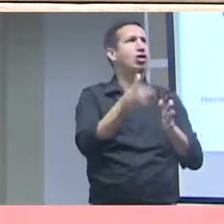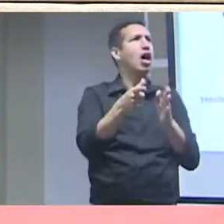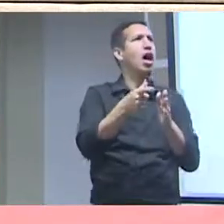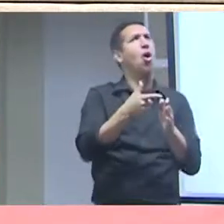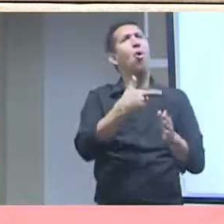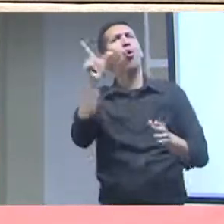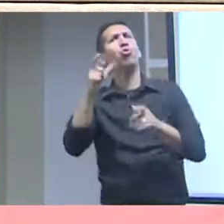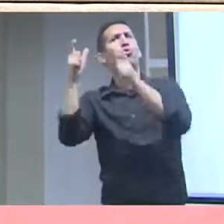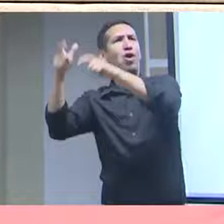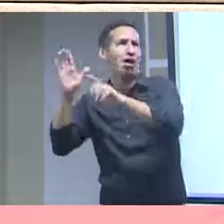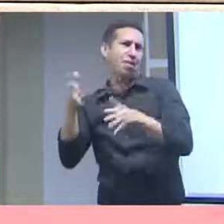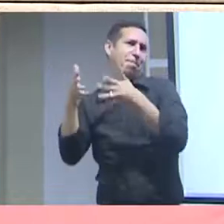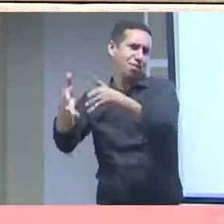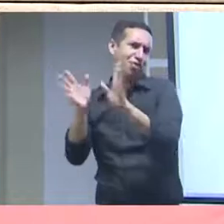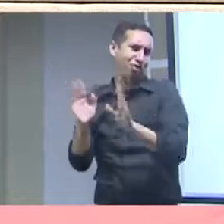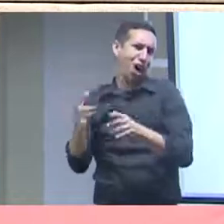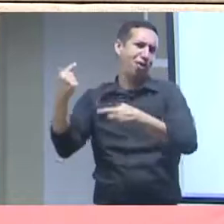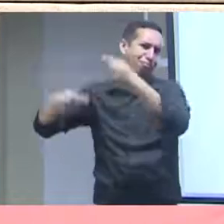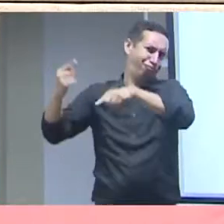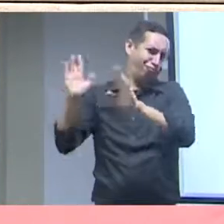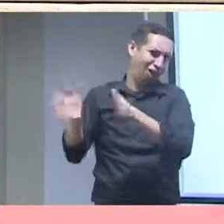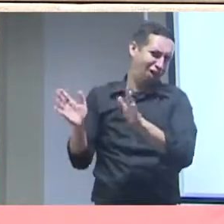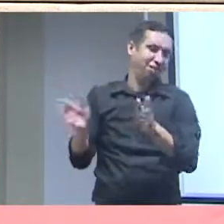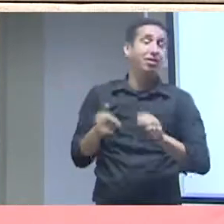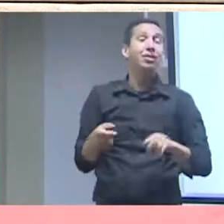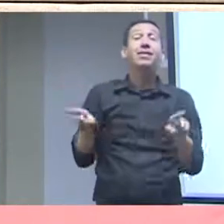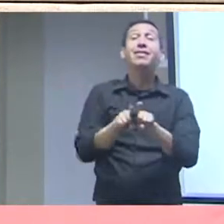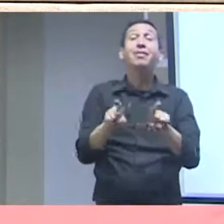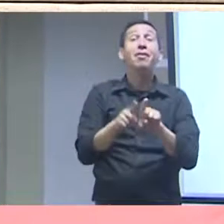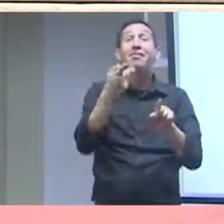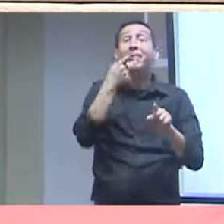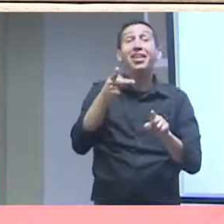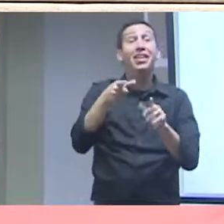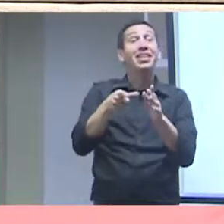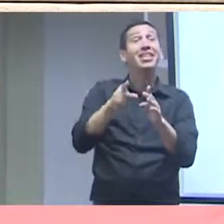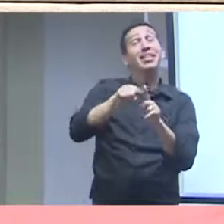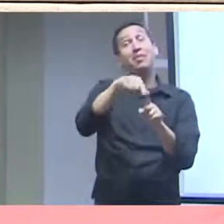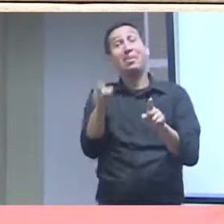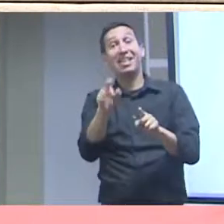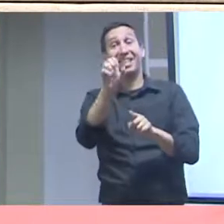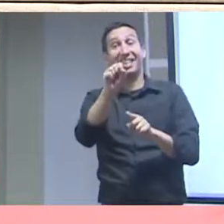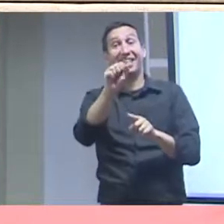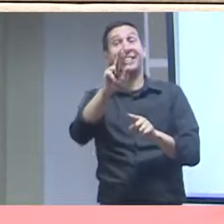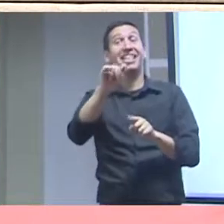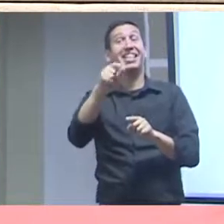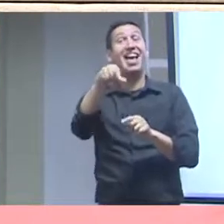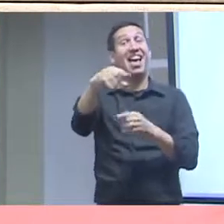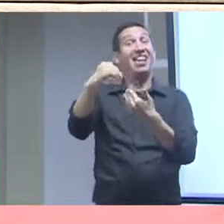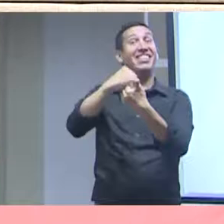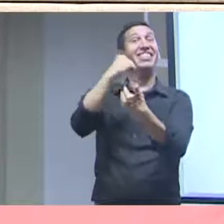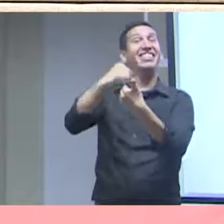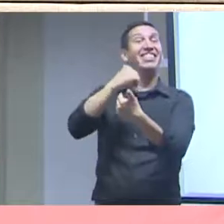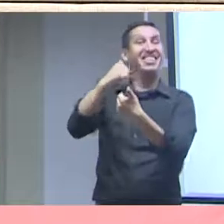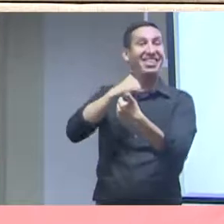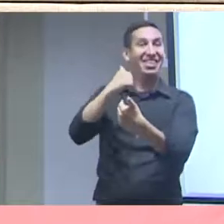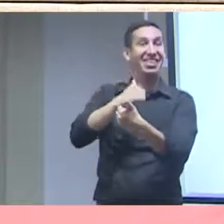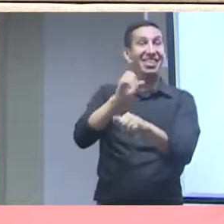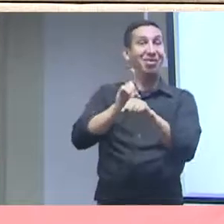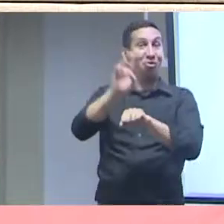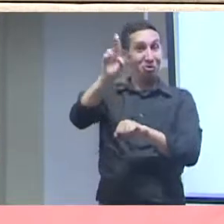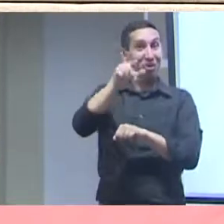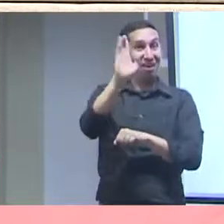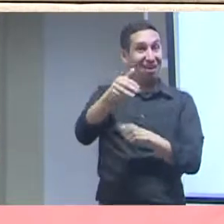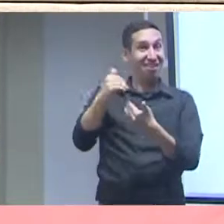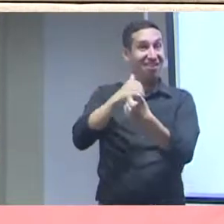eu já participei de outras discussões também. E também por falar logo depois da professora Sarita, que foi minha orientadora lá no